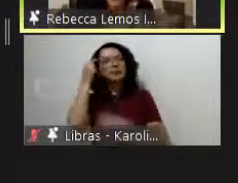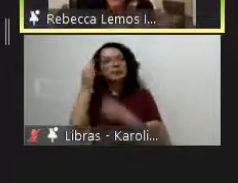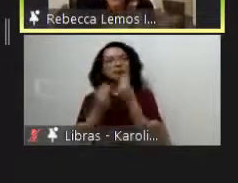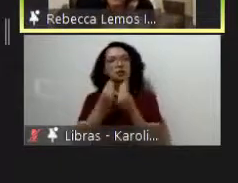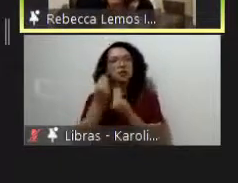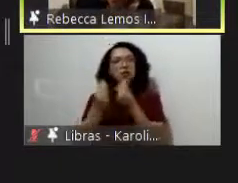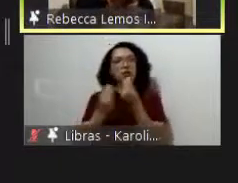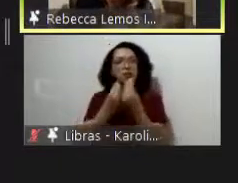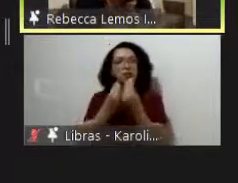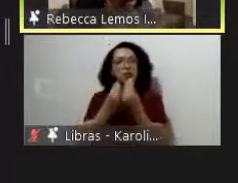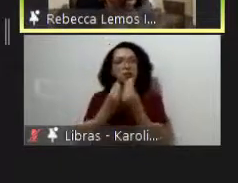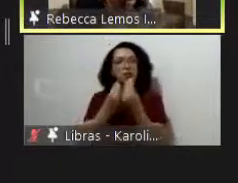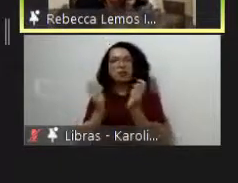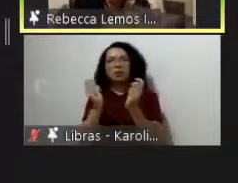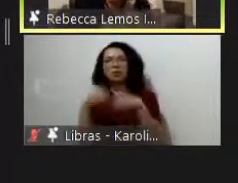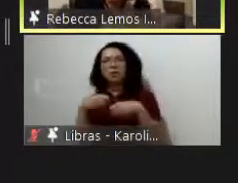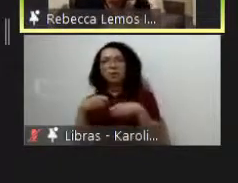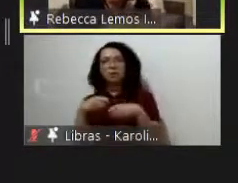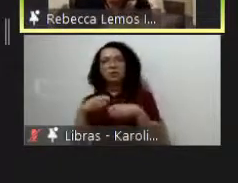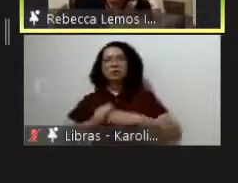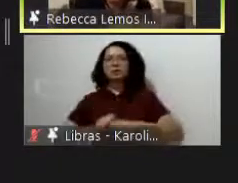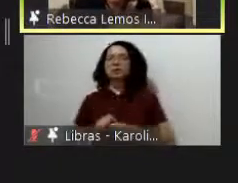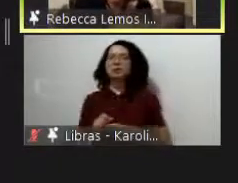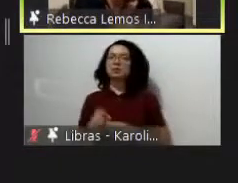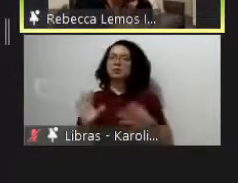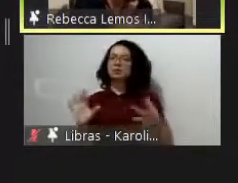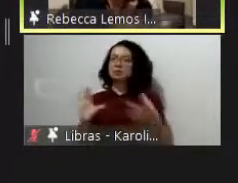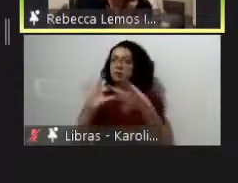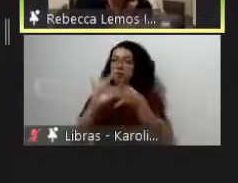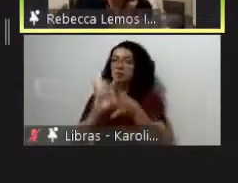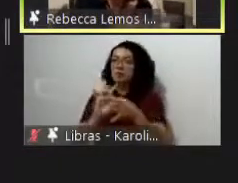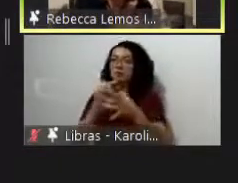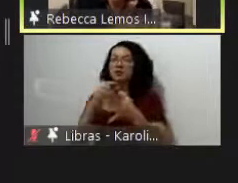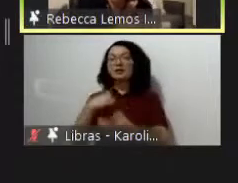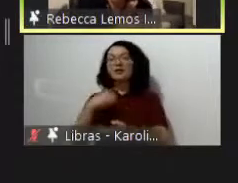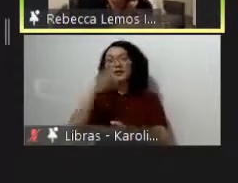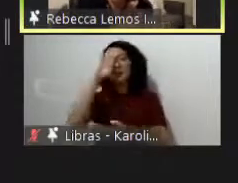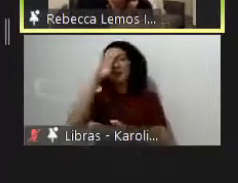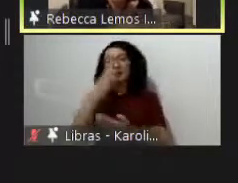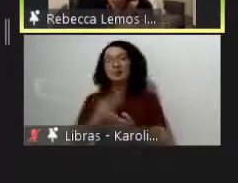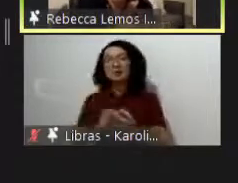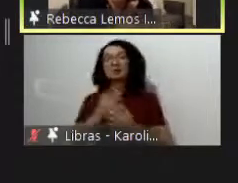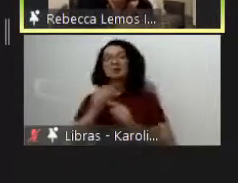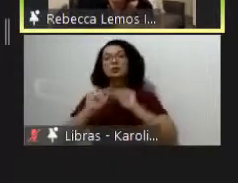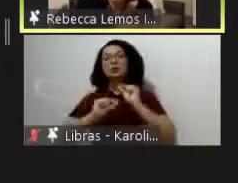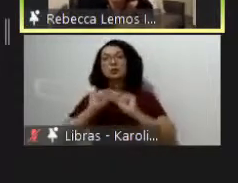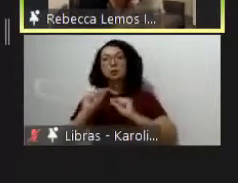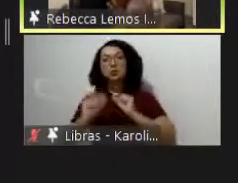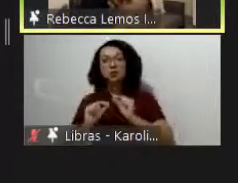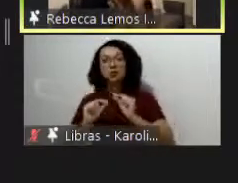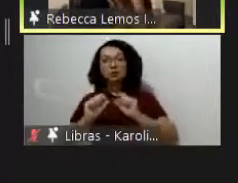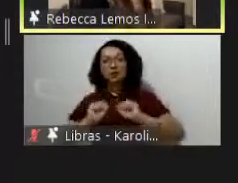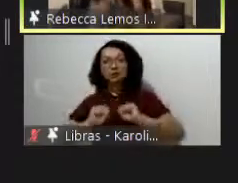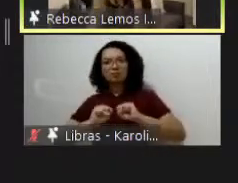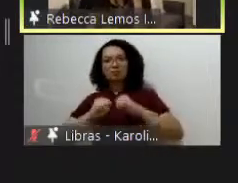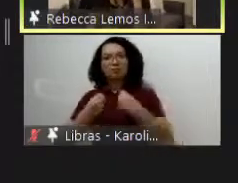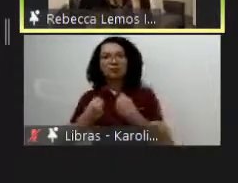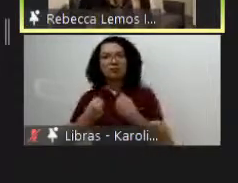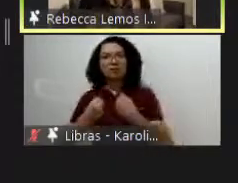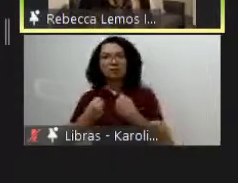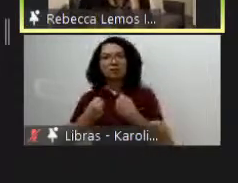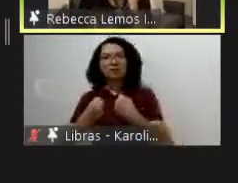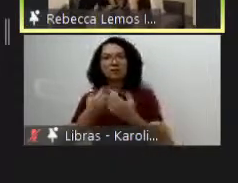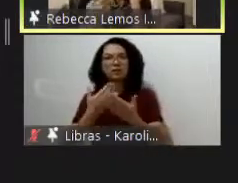que eu tenho muito caro pra mim que é a defesa dos estudos latino-americanos né que é a defesa de uma perspectiva